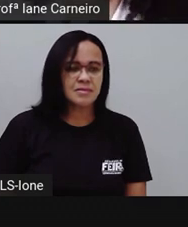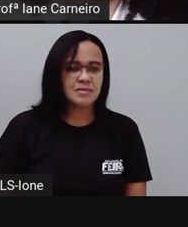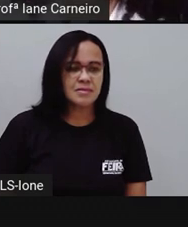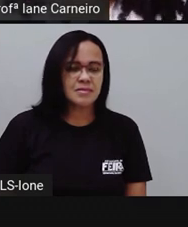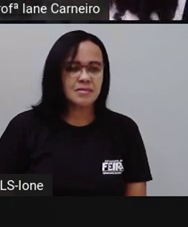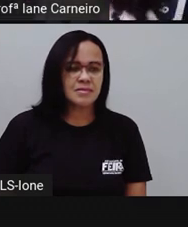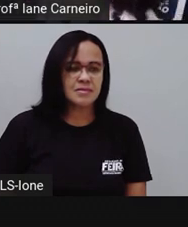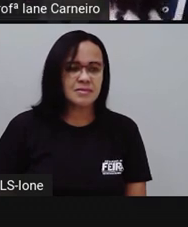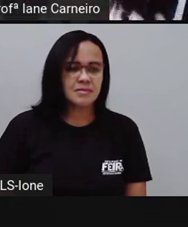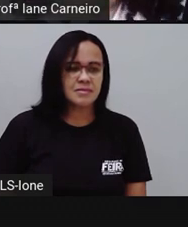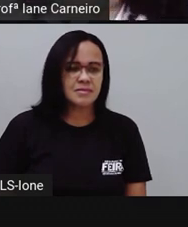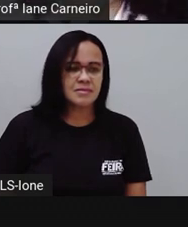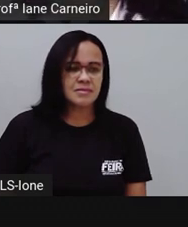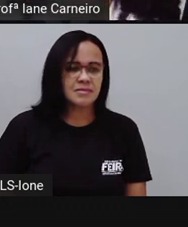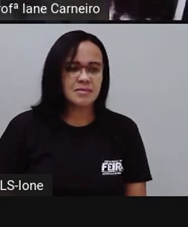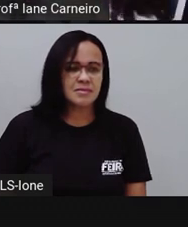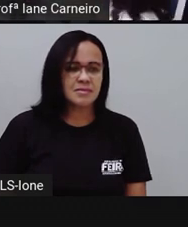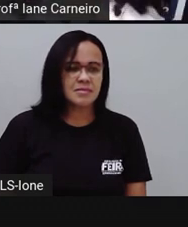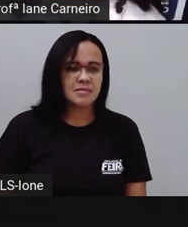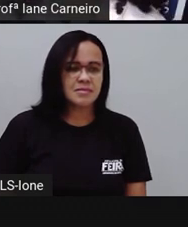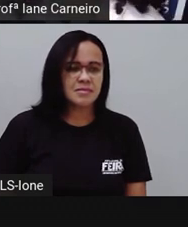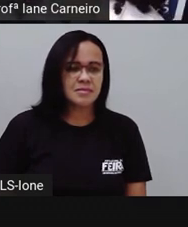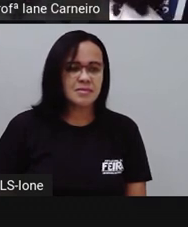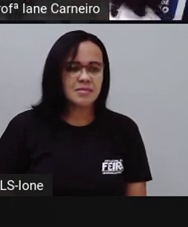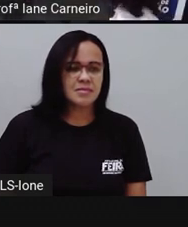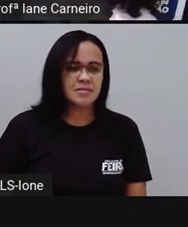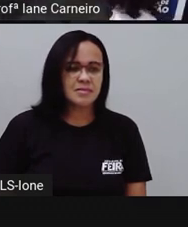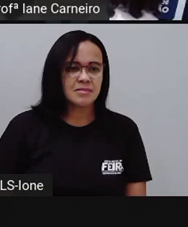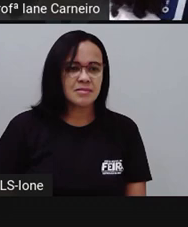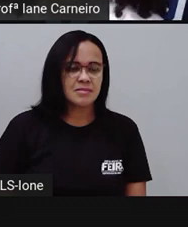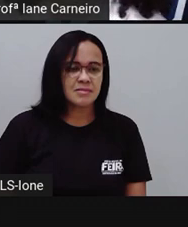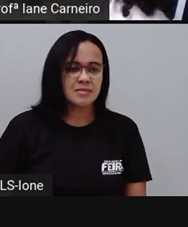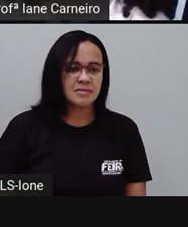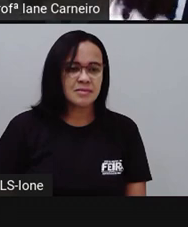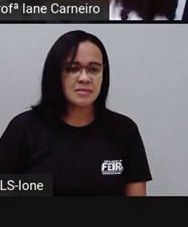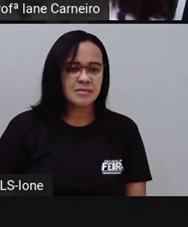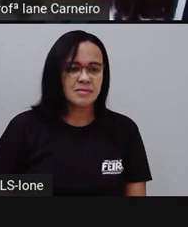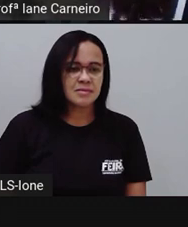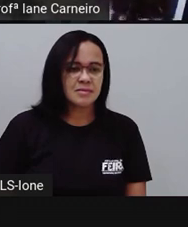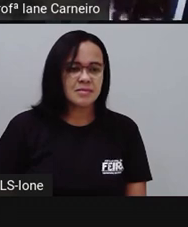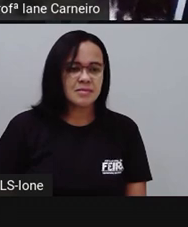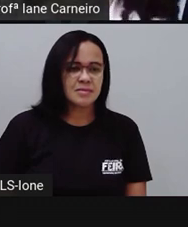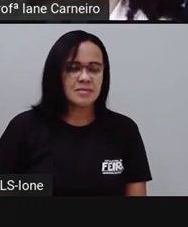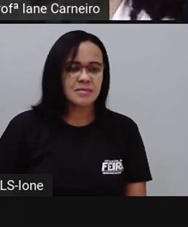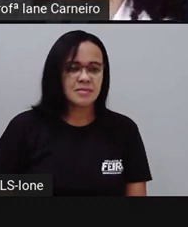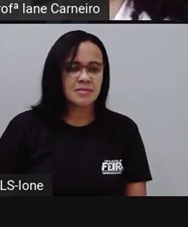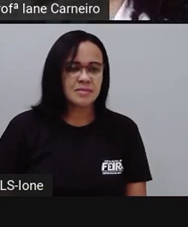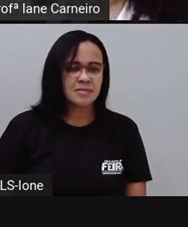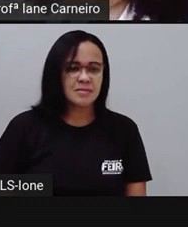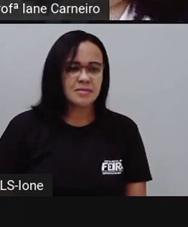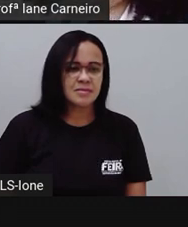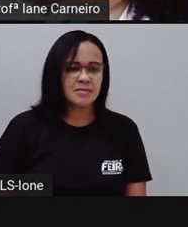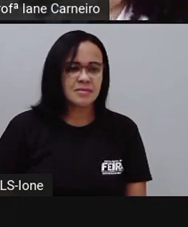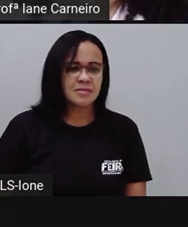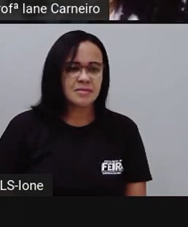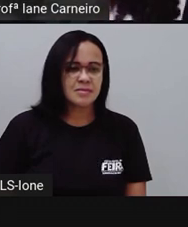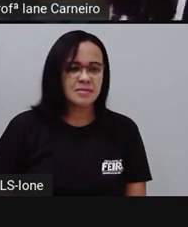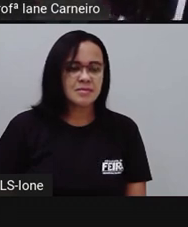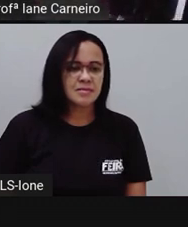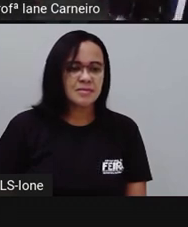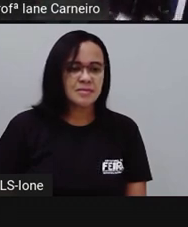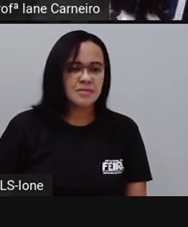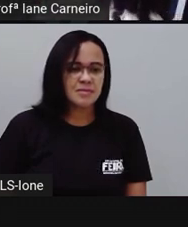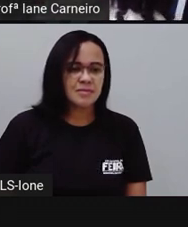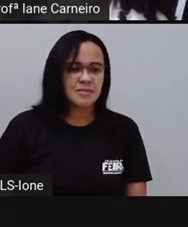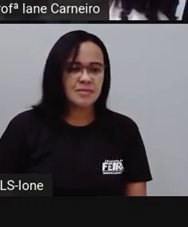cobrisse, arara, pavão, um tucano e qualquer um que surgisse, seria como urubus, aos olhos de quinto visse. Mas,